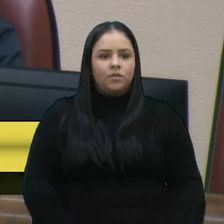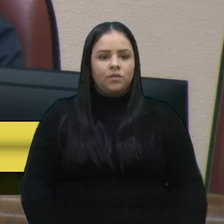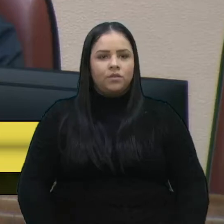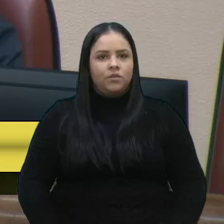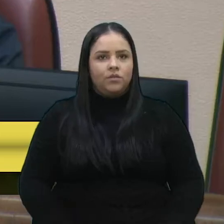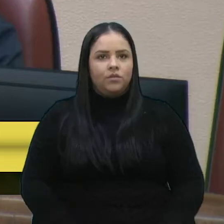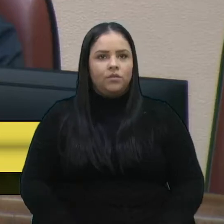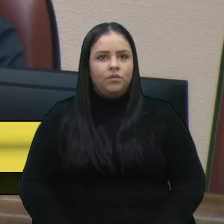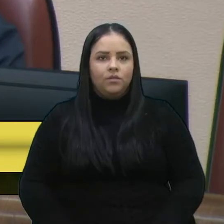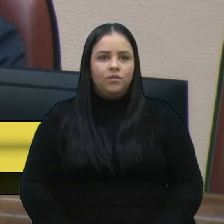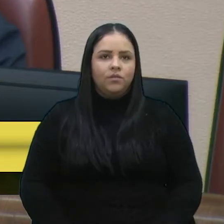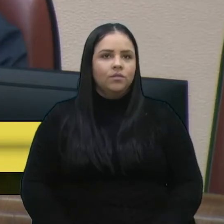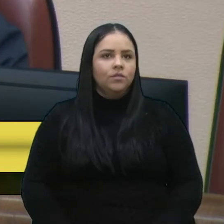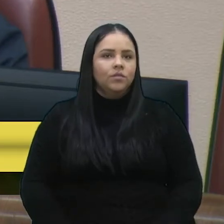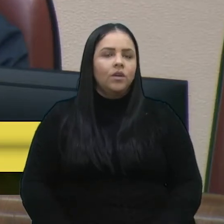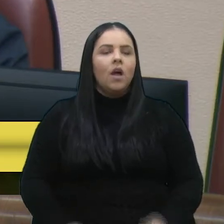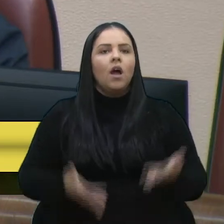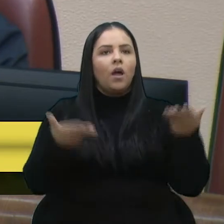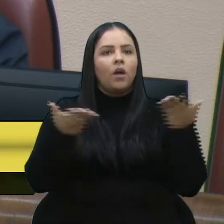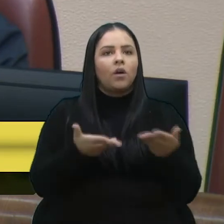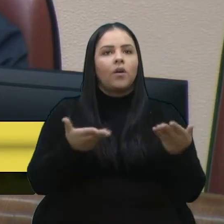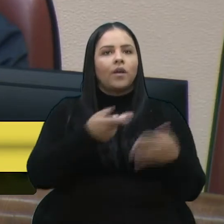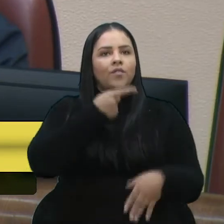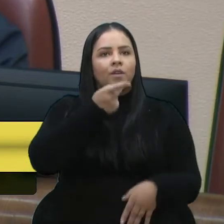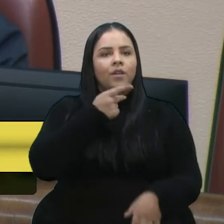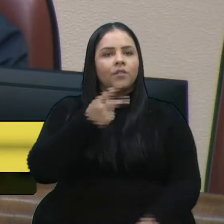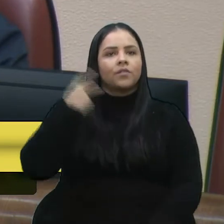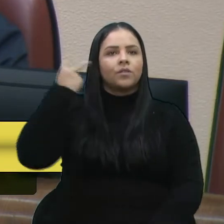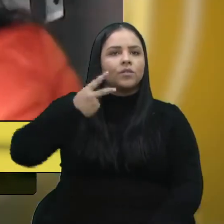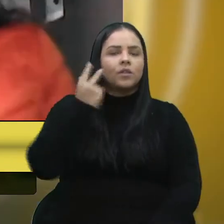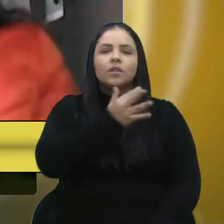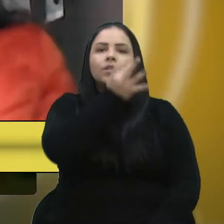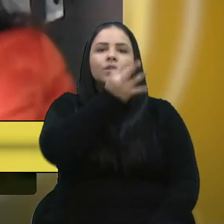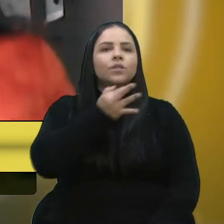Com a palavra, vereadora Tatiana Frizzo.